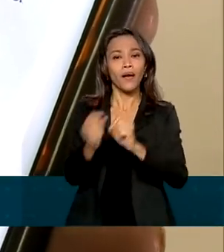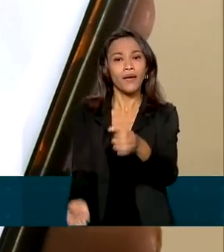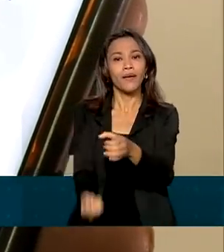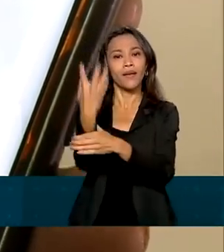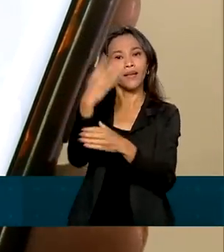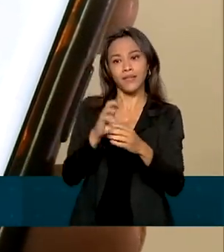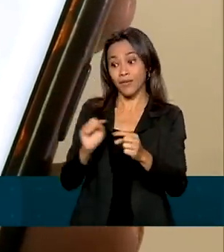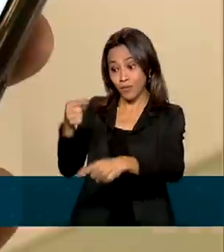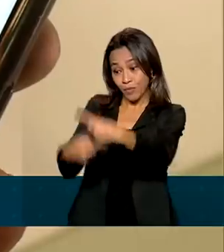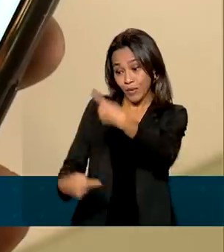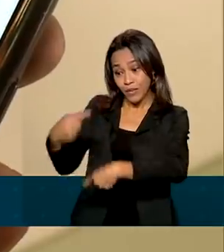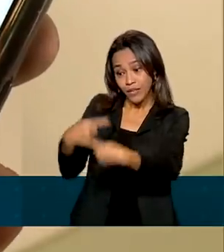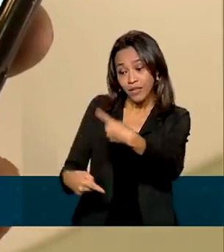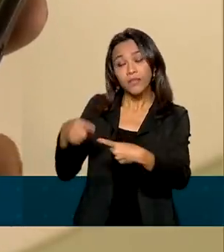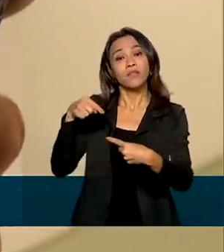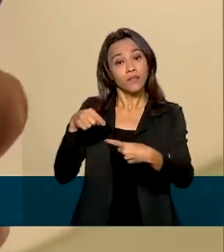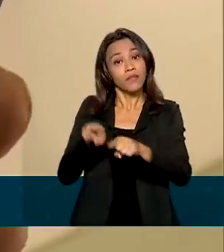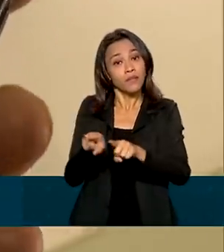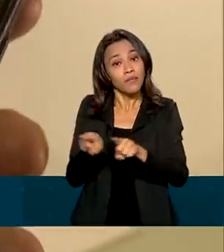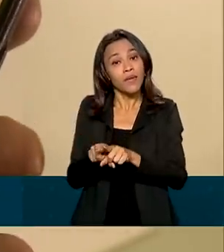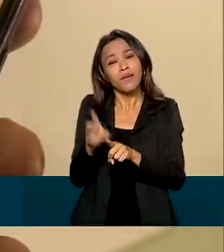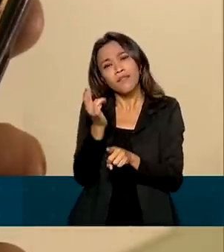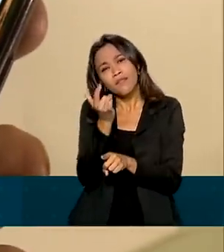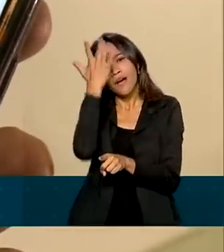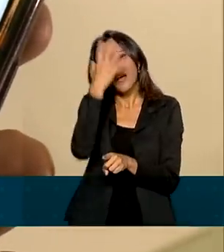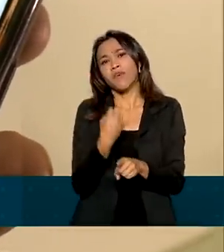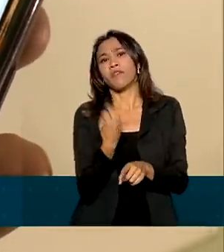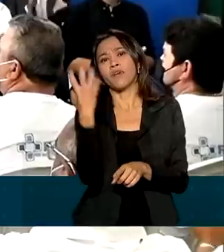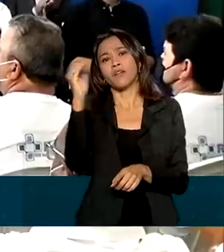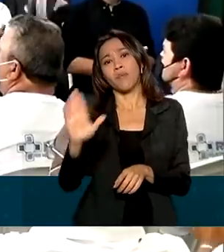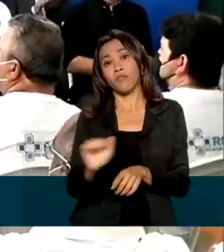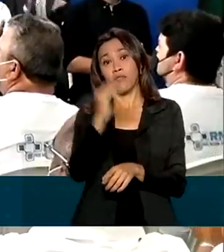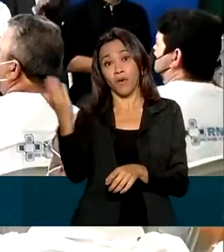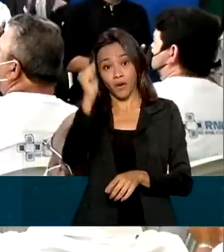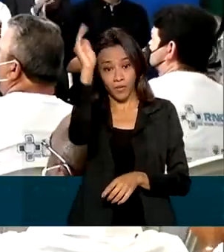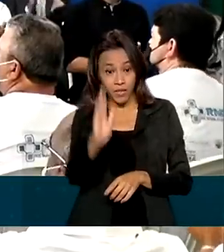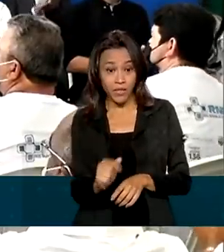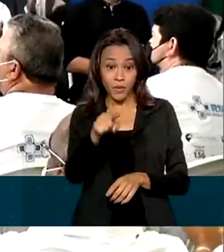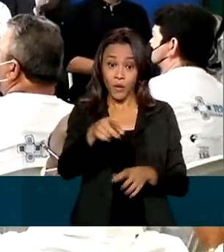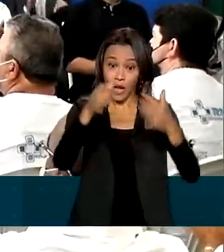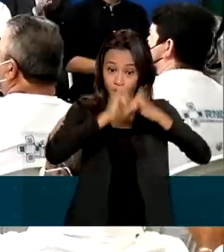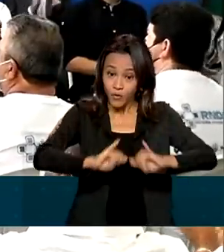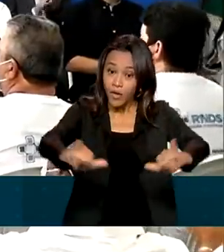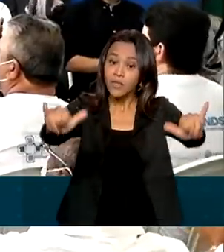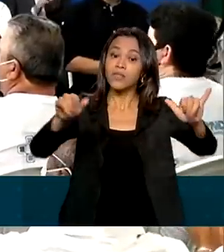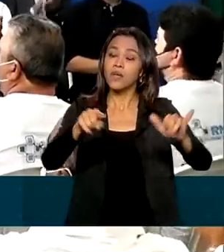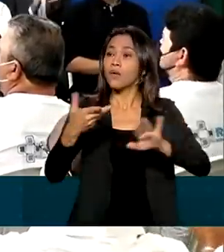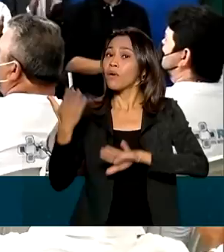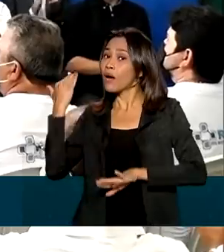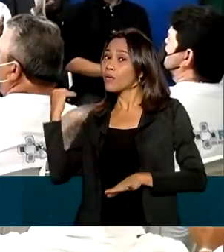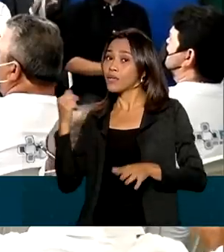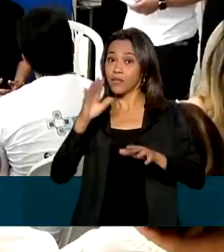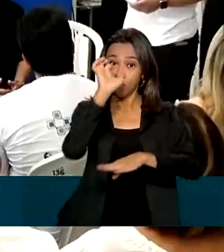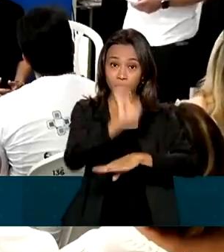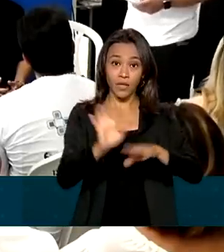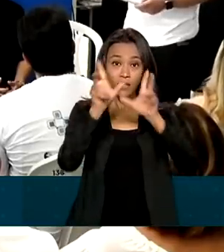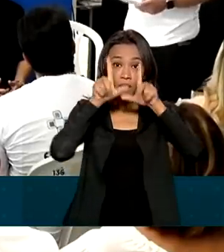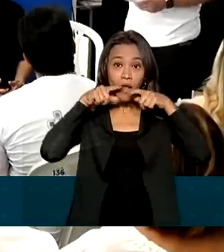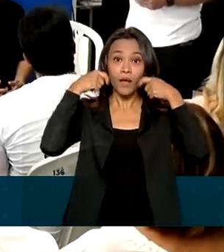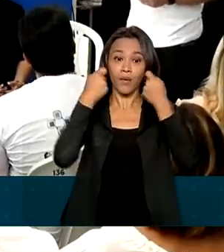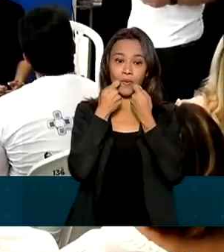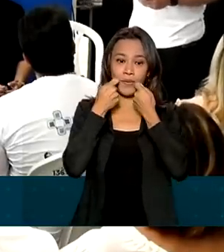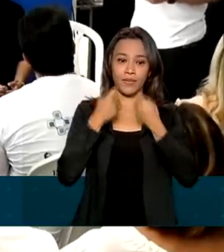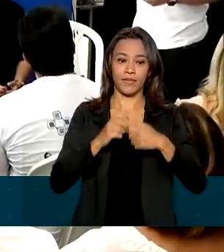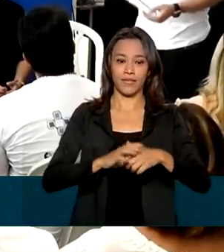políticas públicas e facilitar viagens internacionais. O lançamento ocorreu em Alagoas. Nós